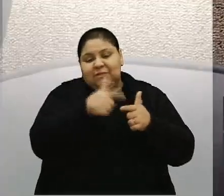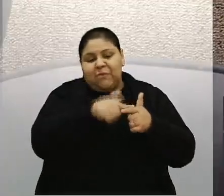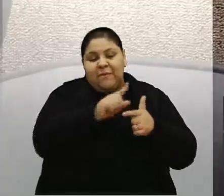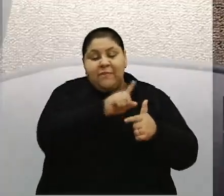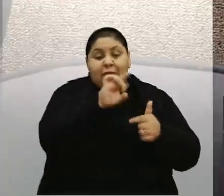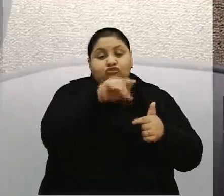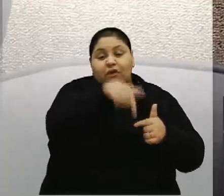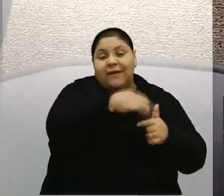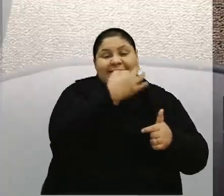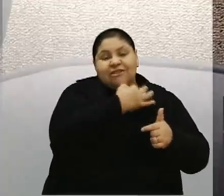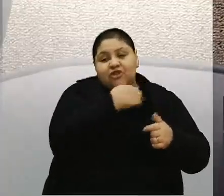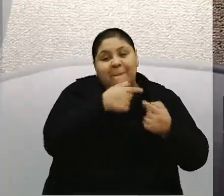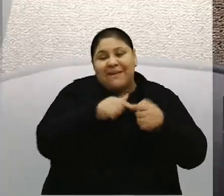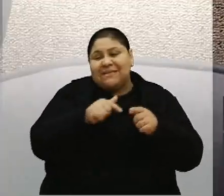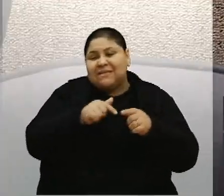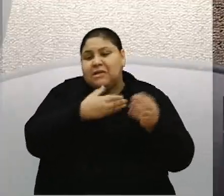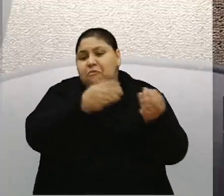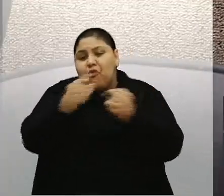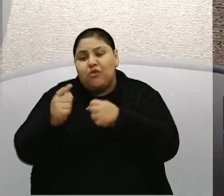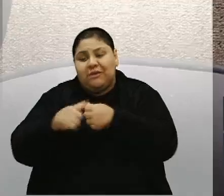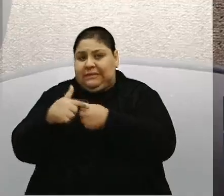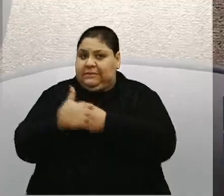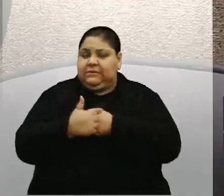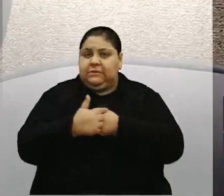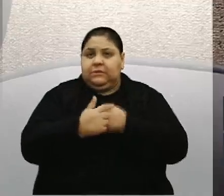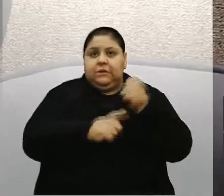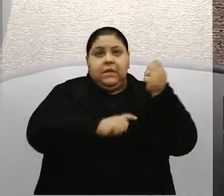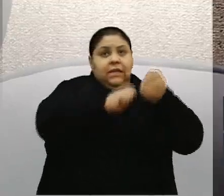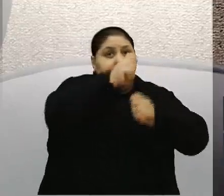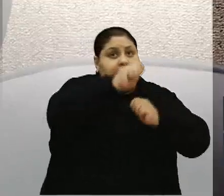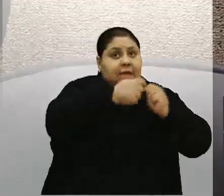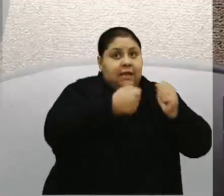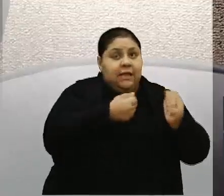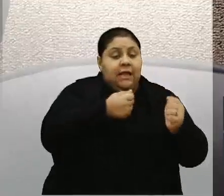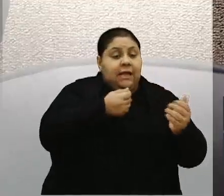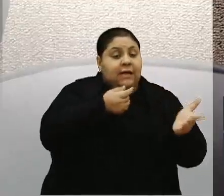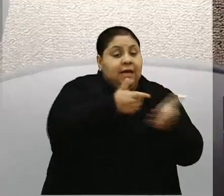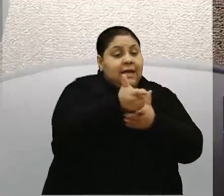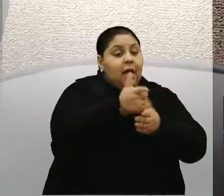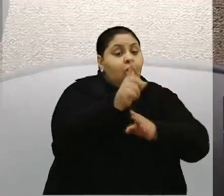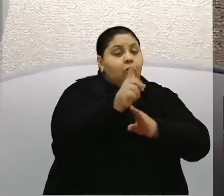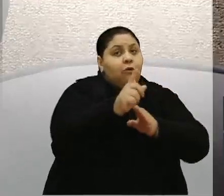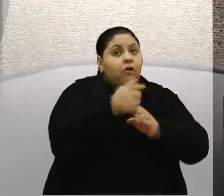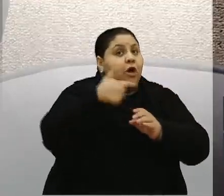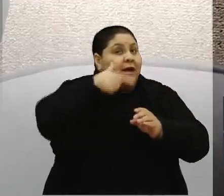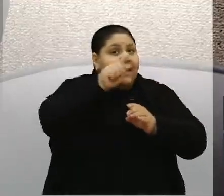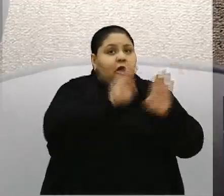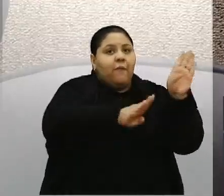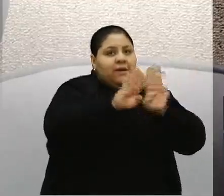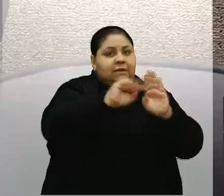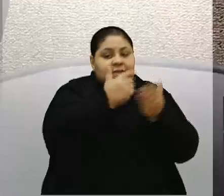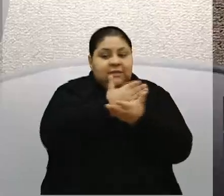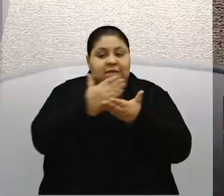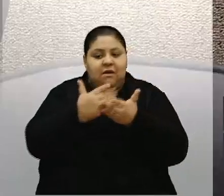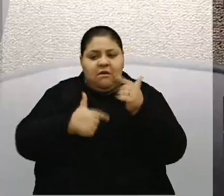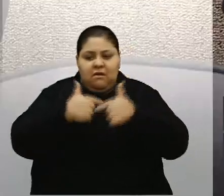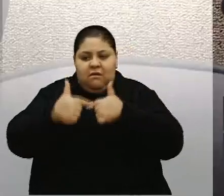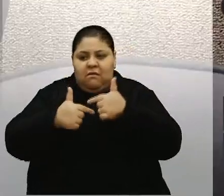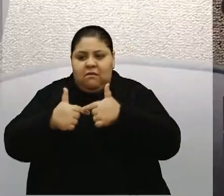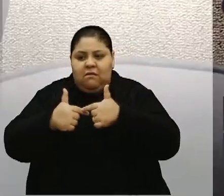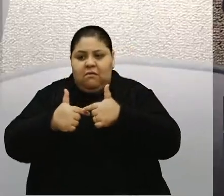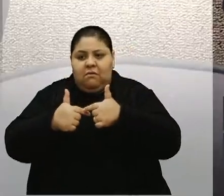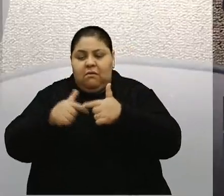Sul, mas em várias cidades. Das empresas ganharem o processo licitatório, iniciarem o trabalho e amanhã